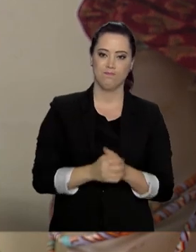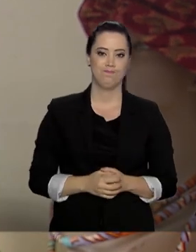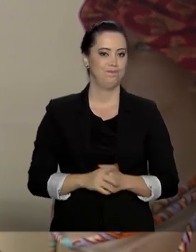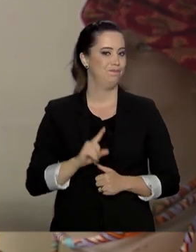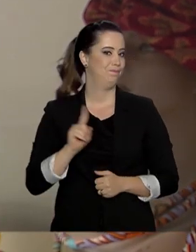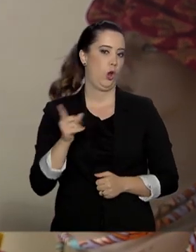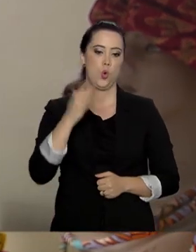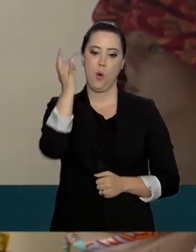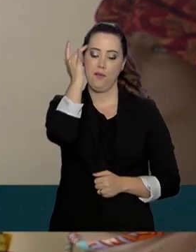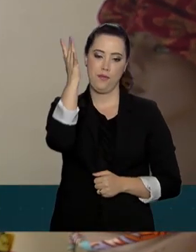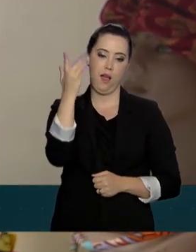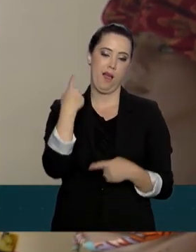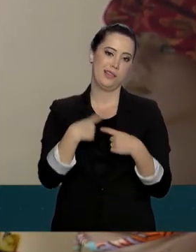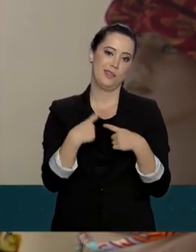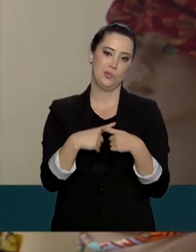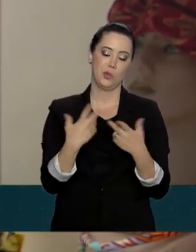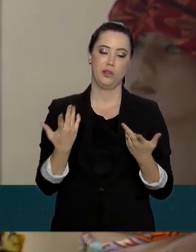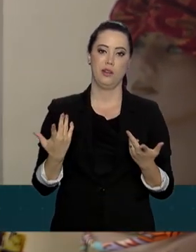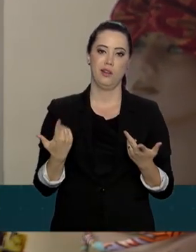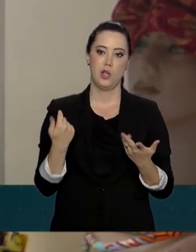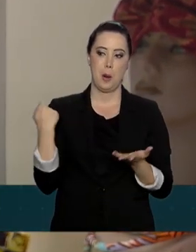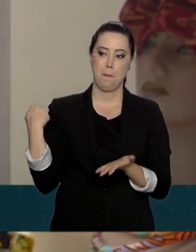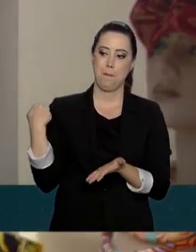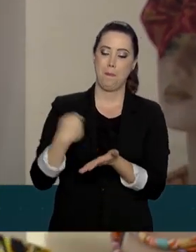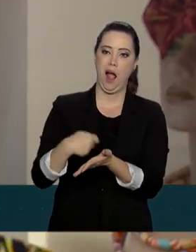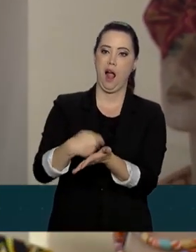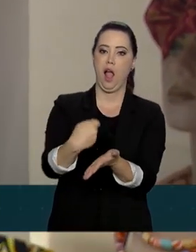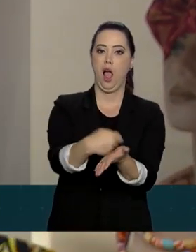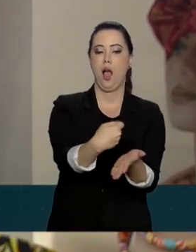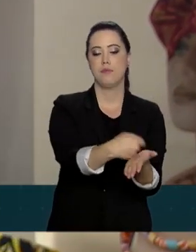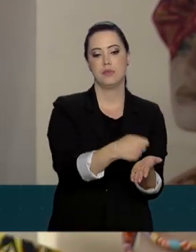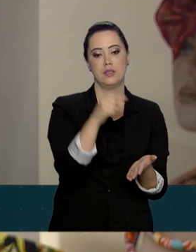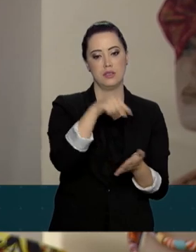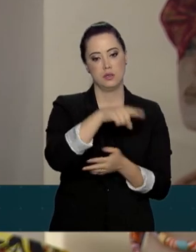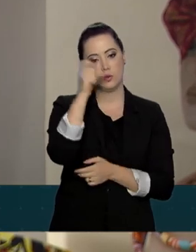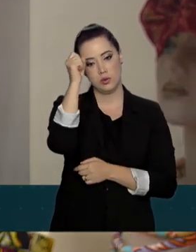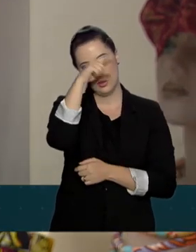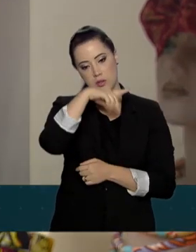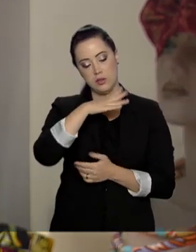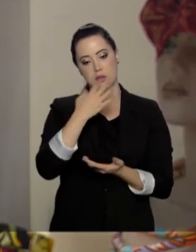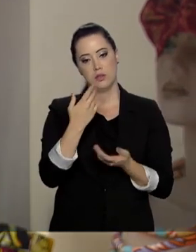fácil, porque o pagamento estava difícil.